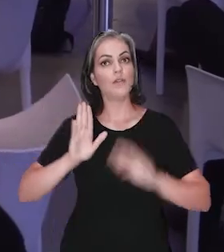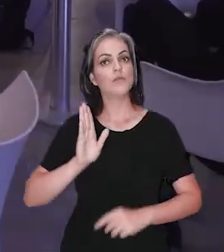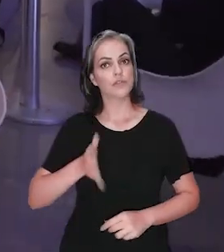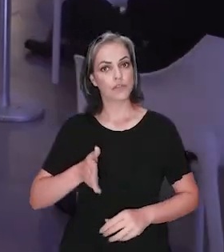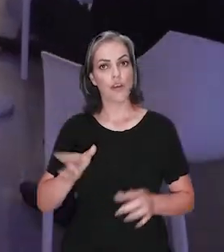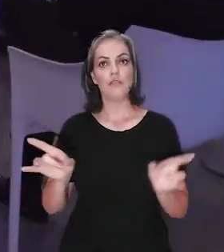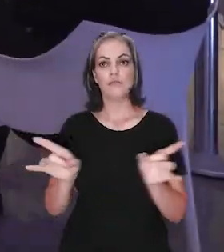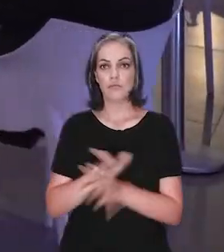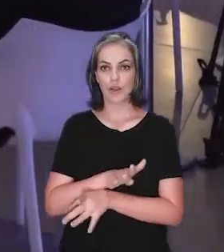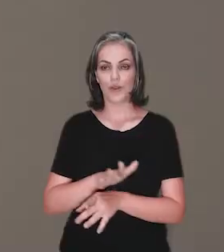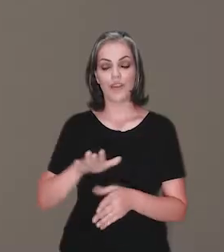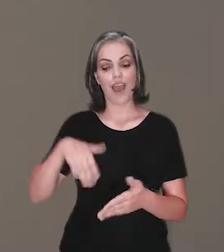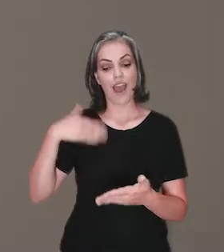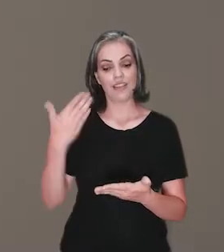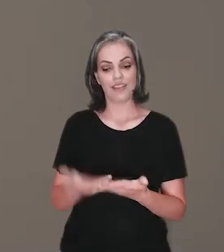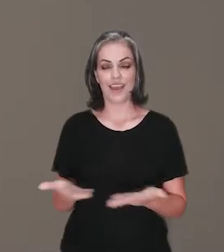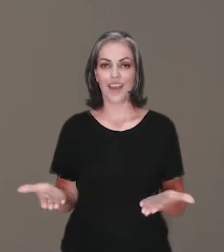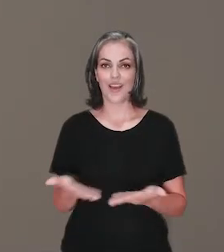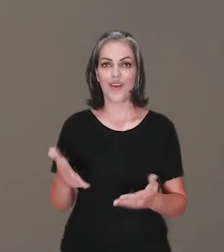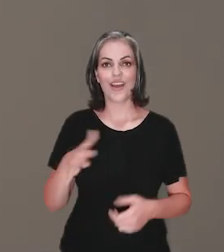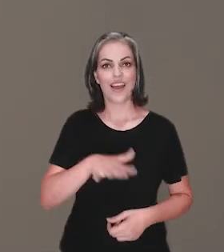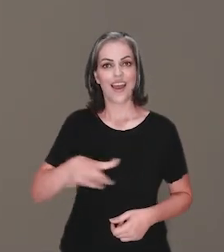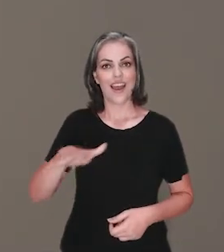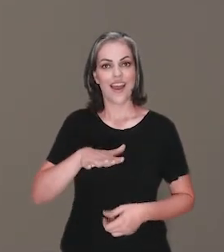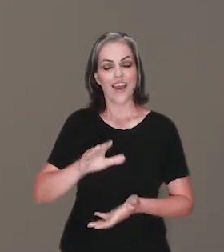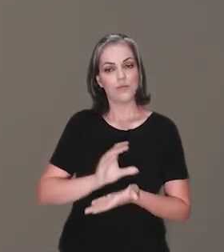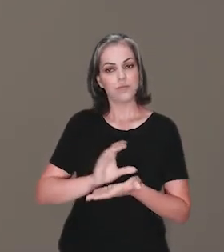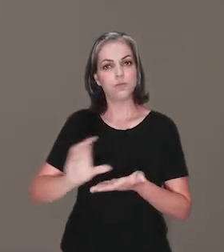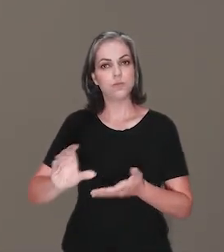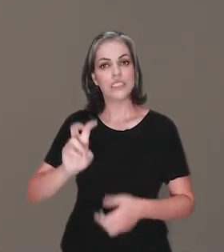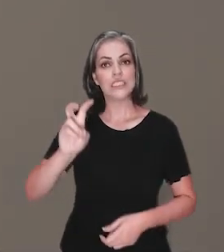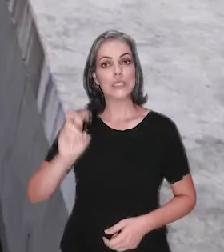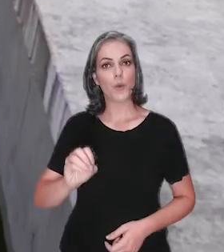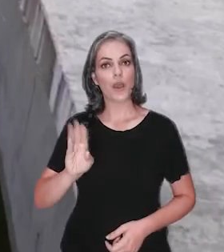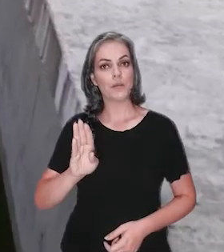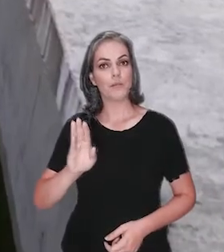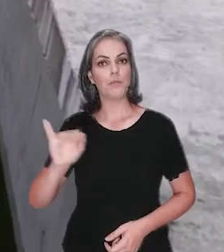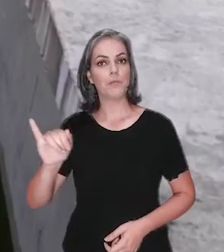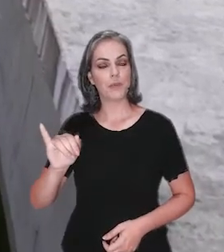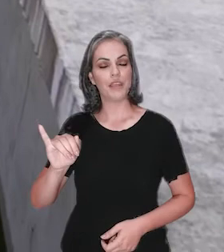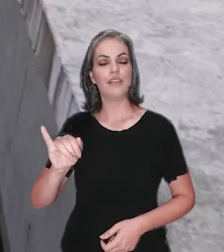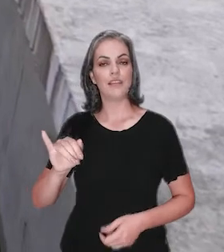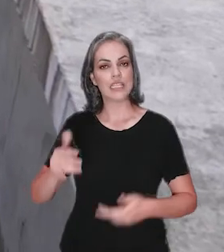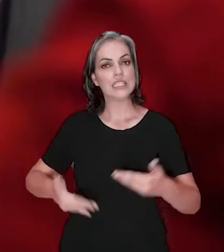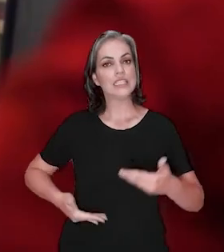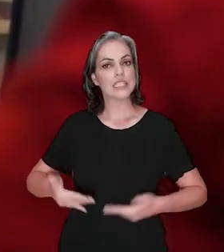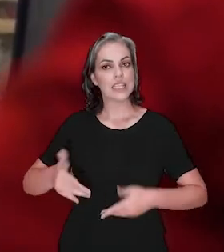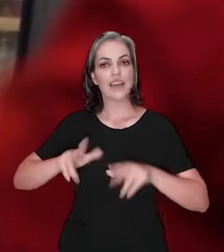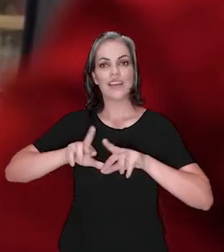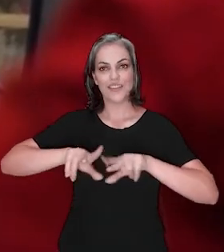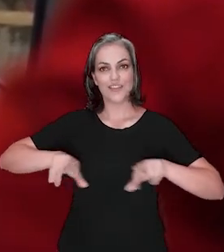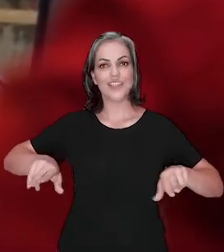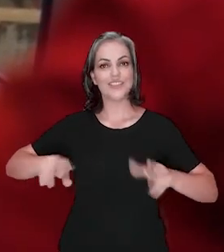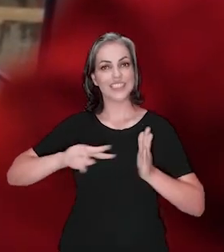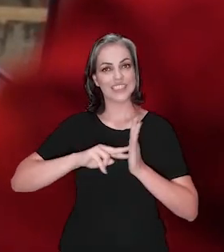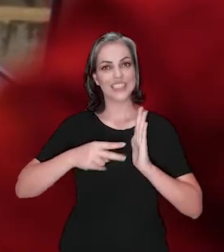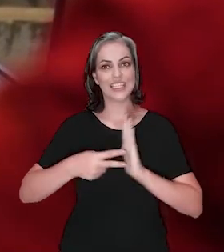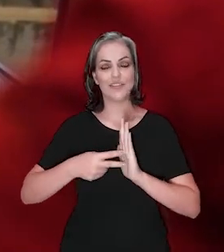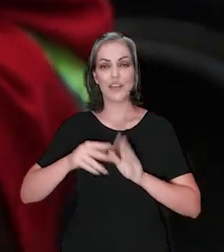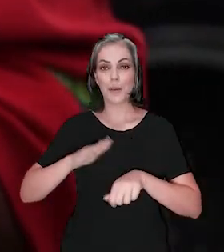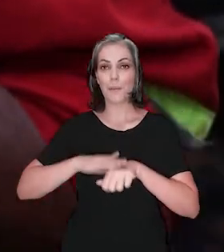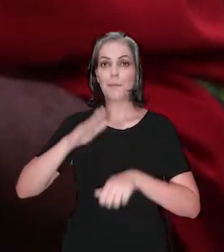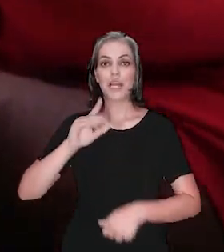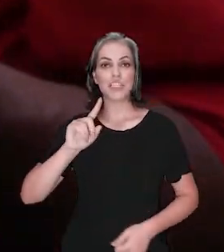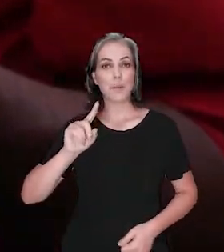foram realizados. Até agora, o setor já injetou 50 bilhões de reais nos serviços, o que representa um